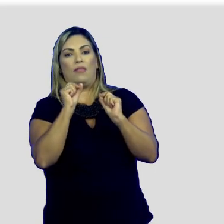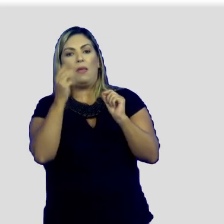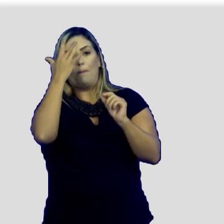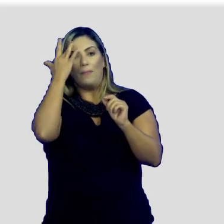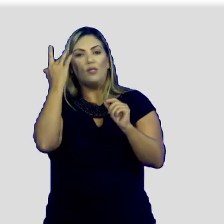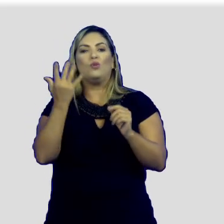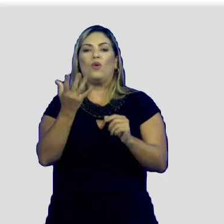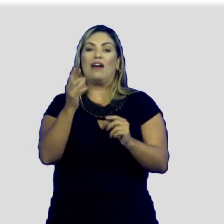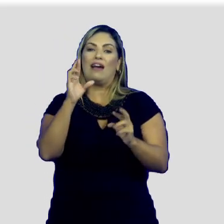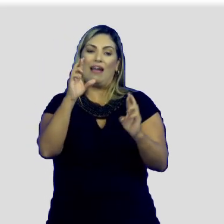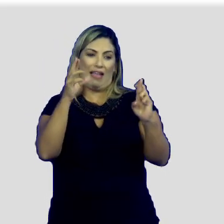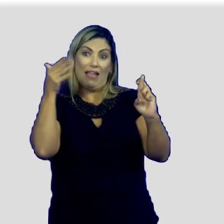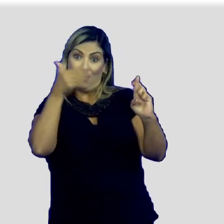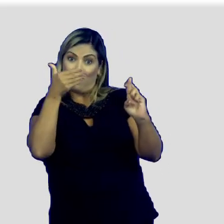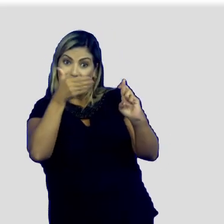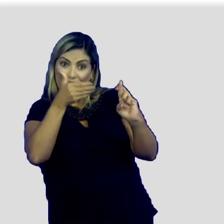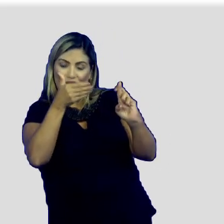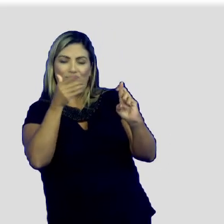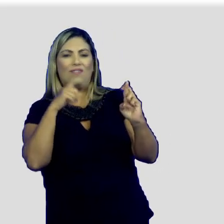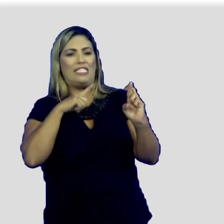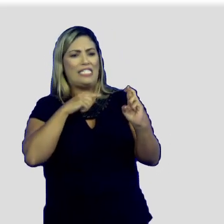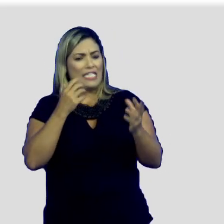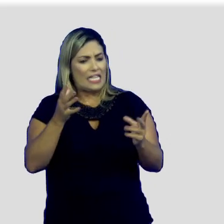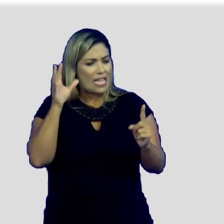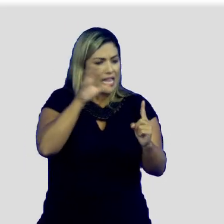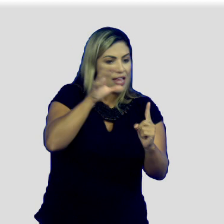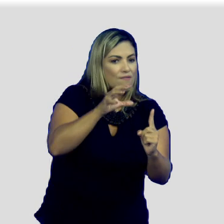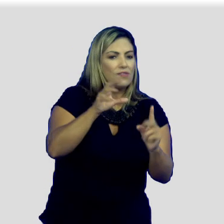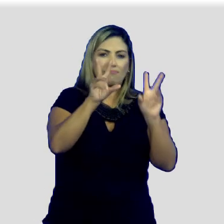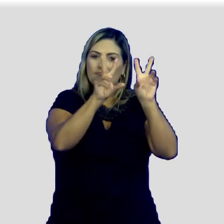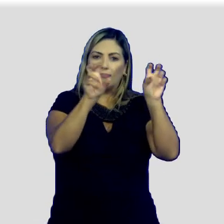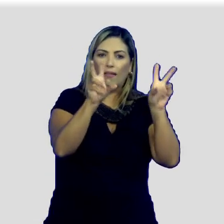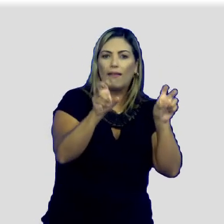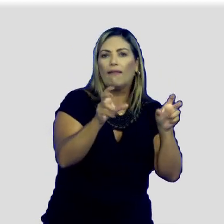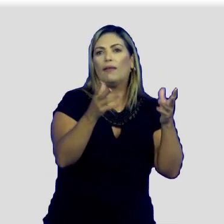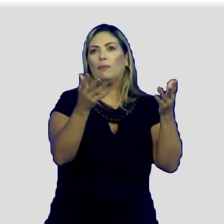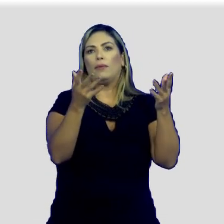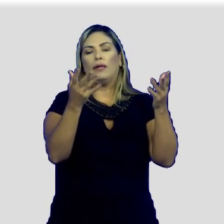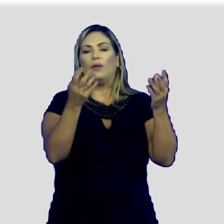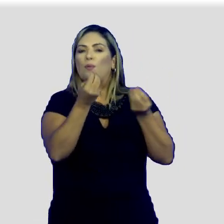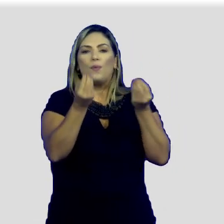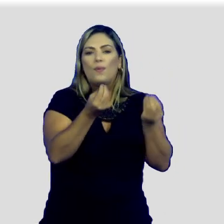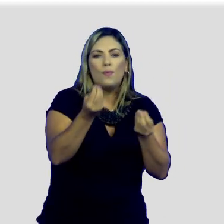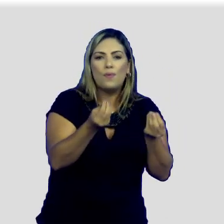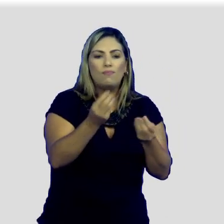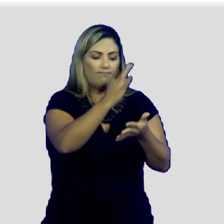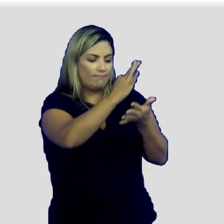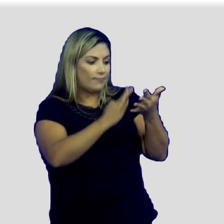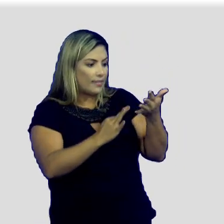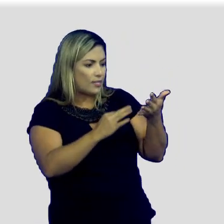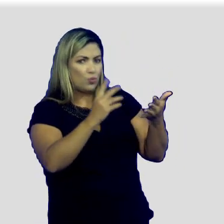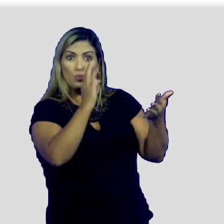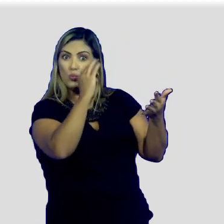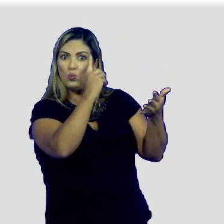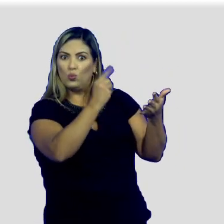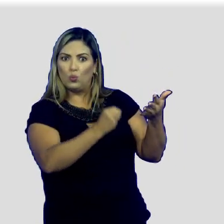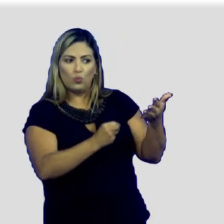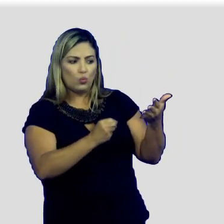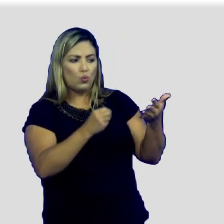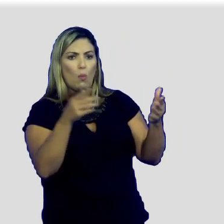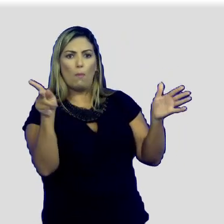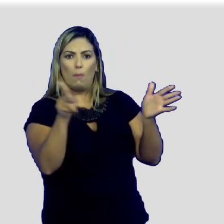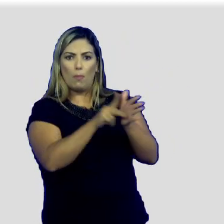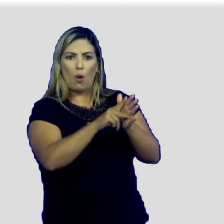referente. Então, se a ênfase está dada ao assunto, ao referente, e se o texto inteiro